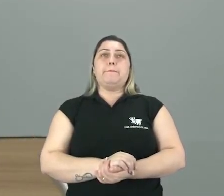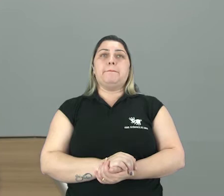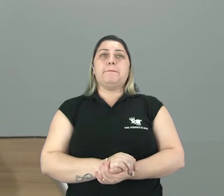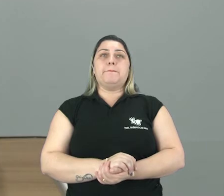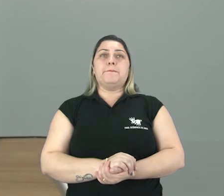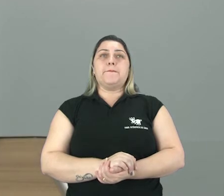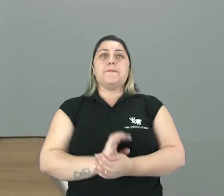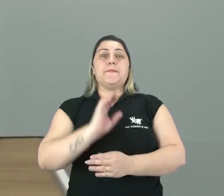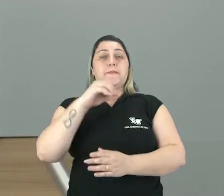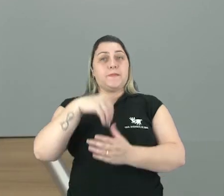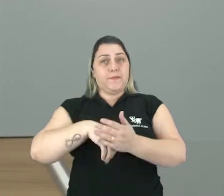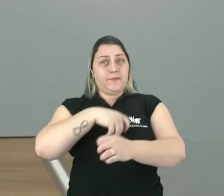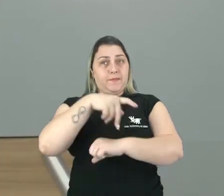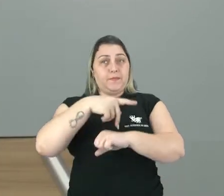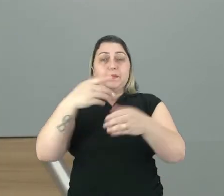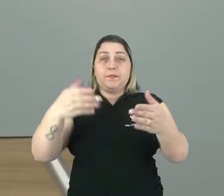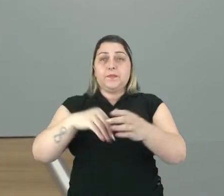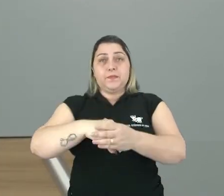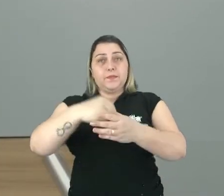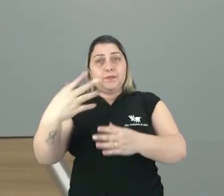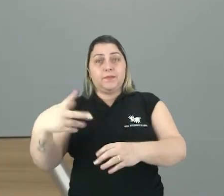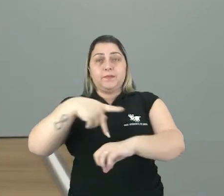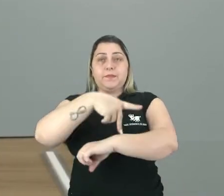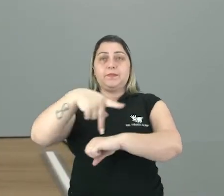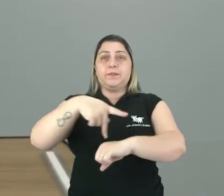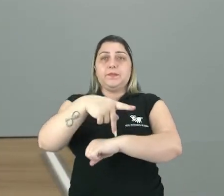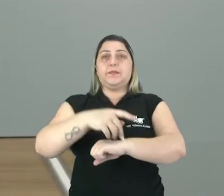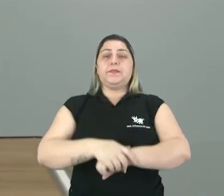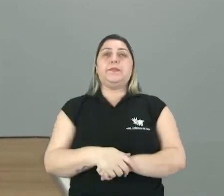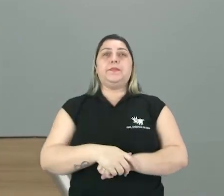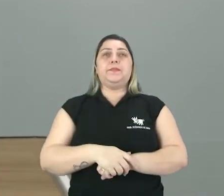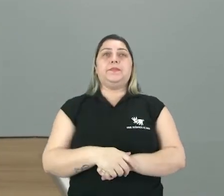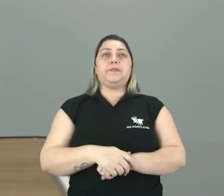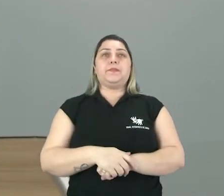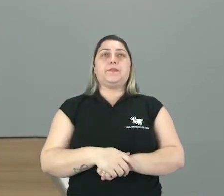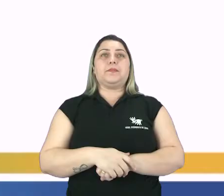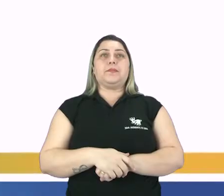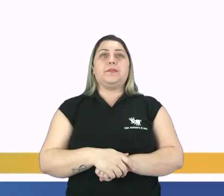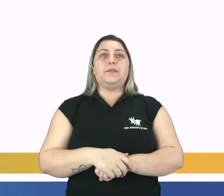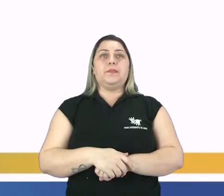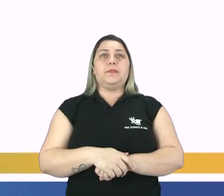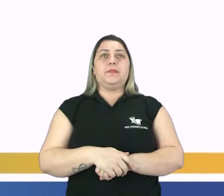dentro do país. Vamos ver as externas agora. Acompanhe comigo aí na tela.